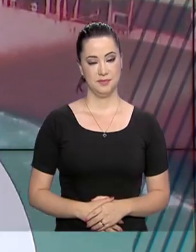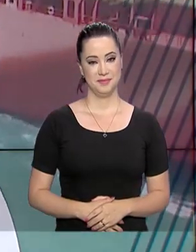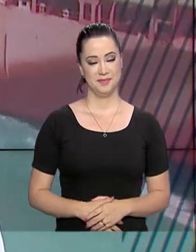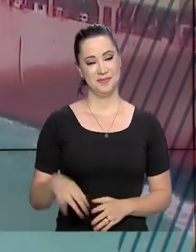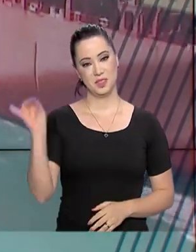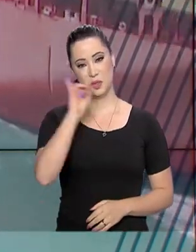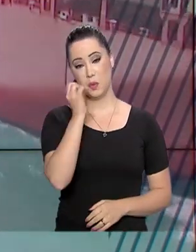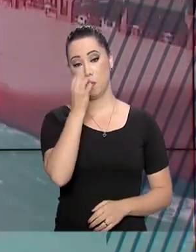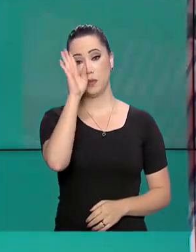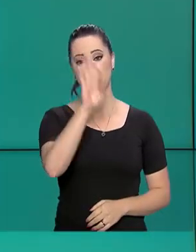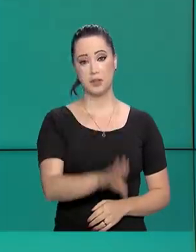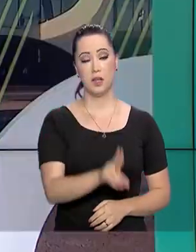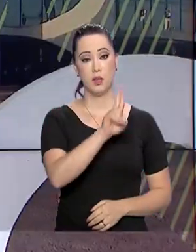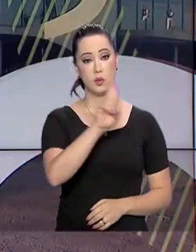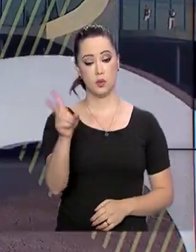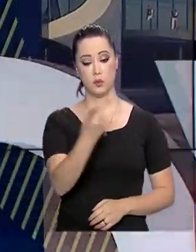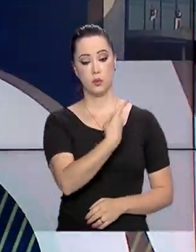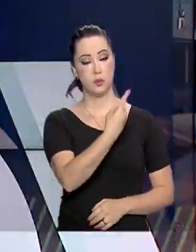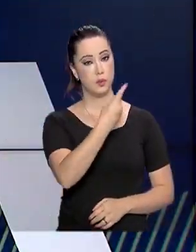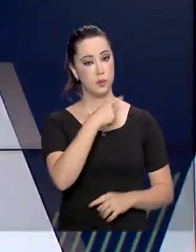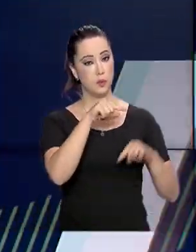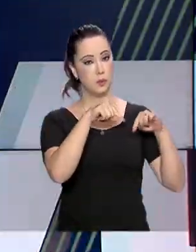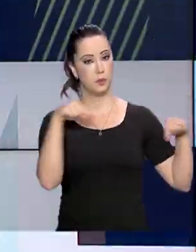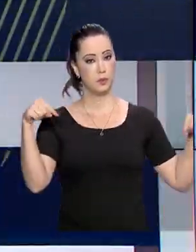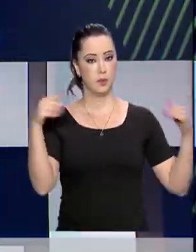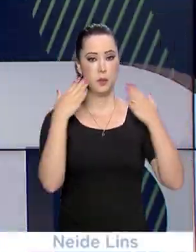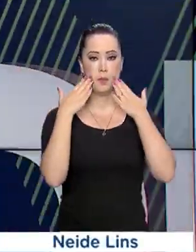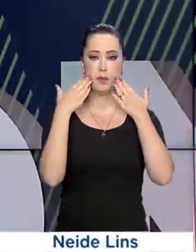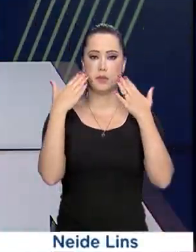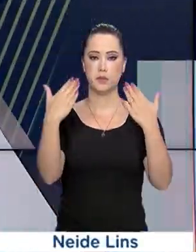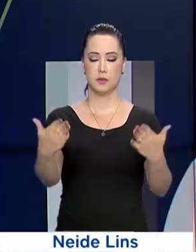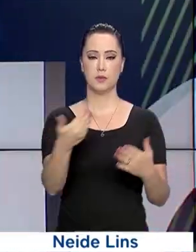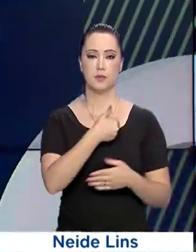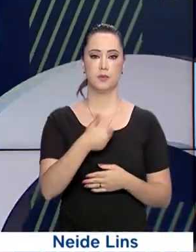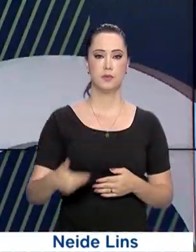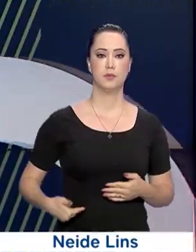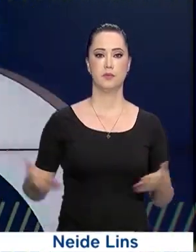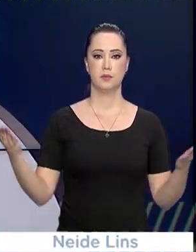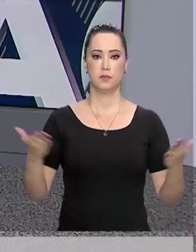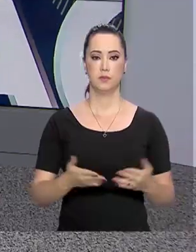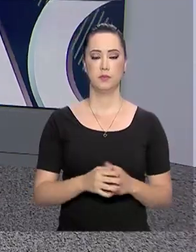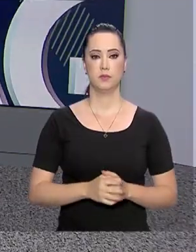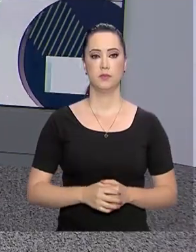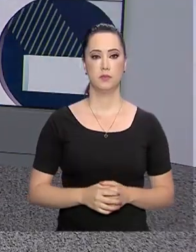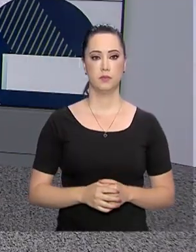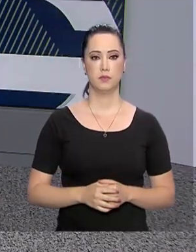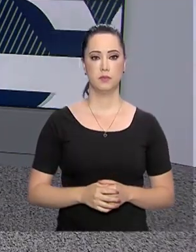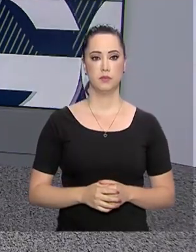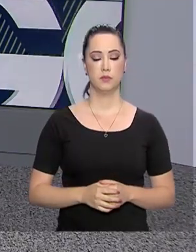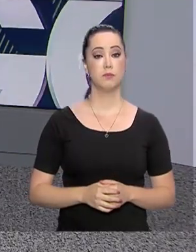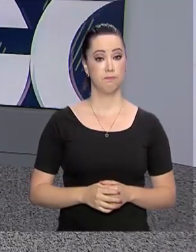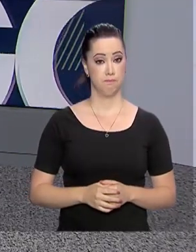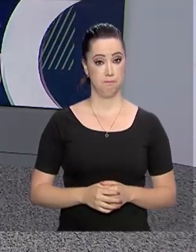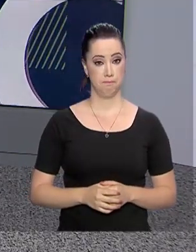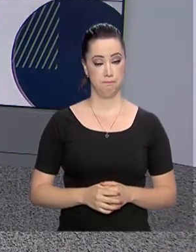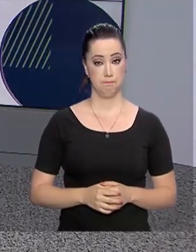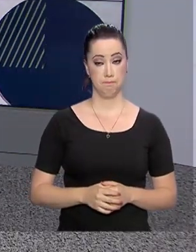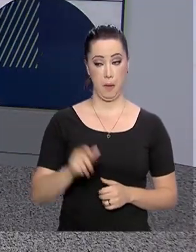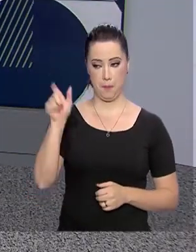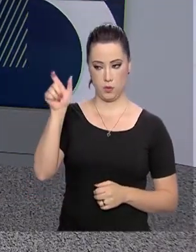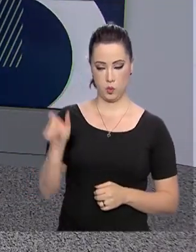Olá, boa tarde, eu sou Lilian Reis e estamos de volta com mais uma edição do Governo Agora. O ministro da